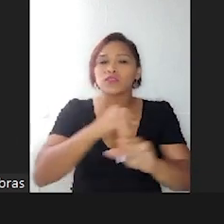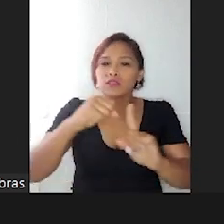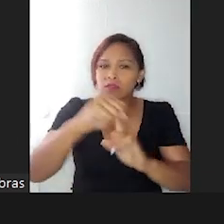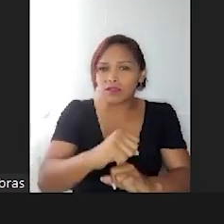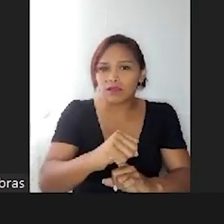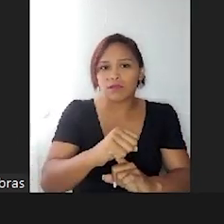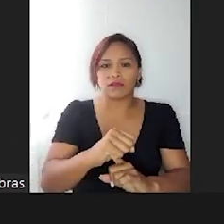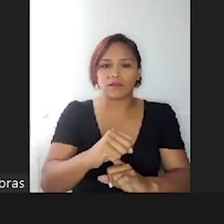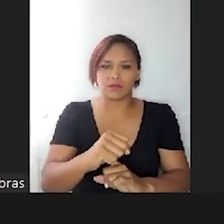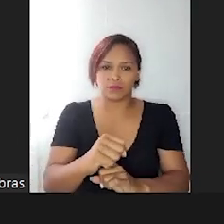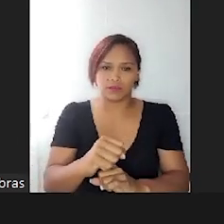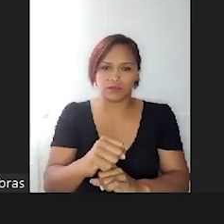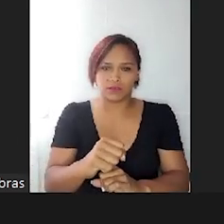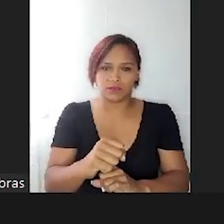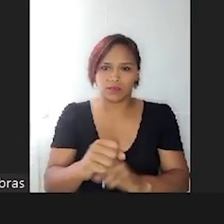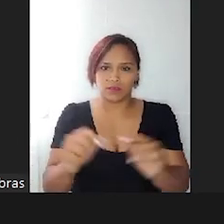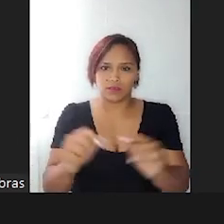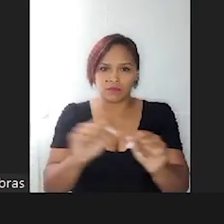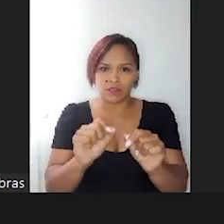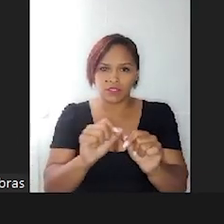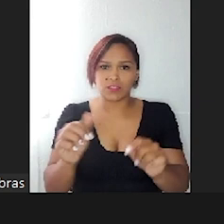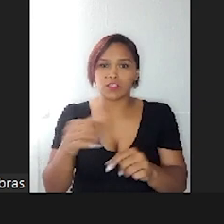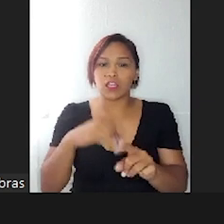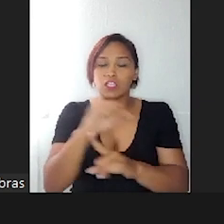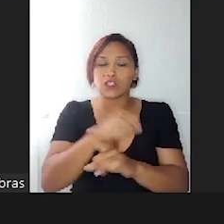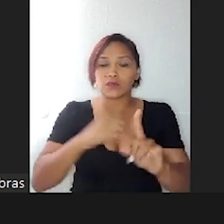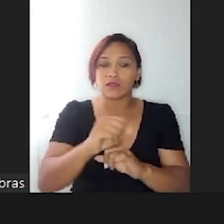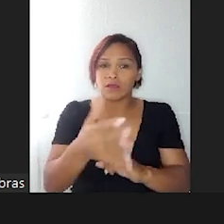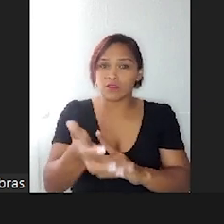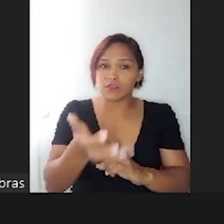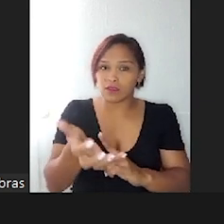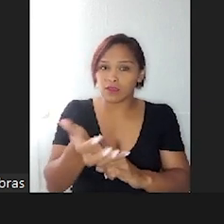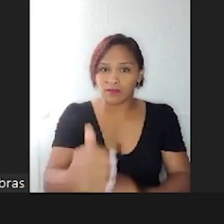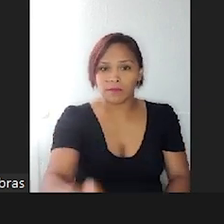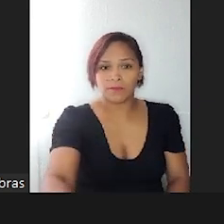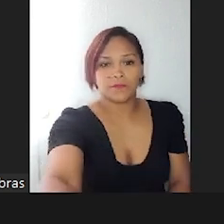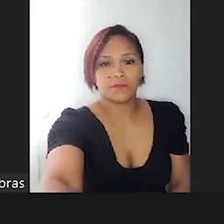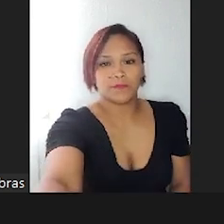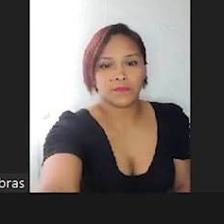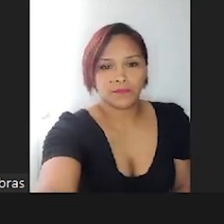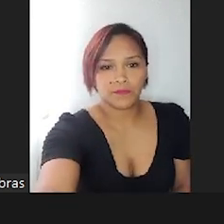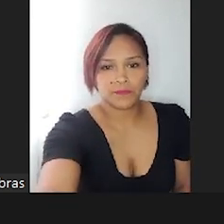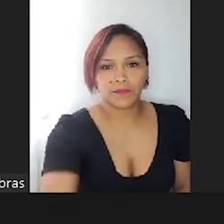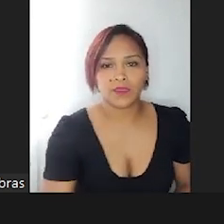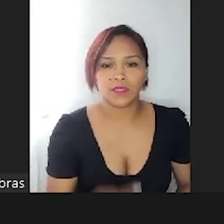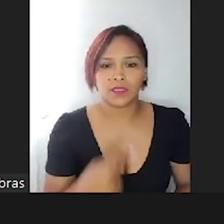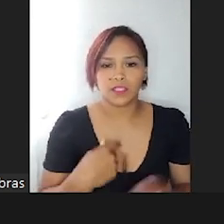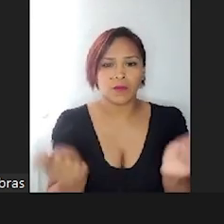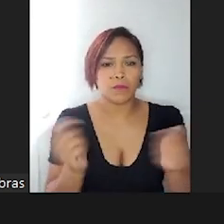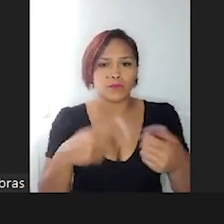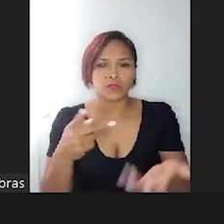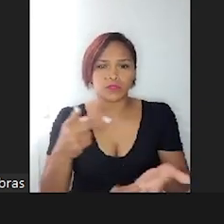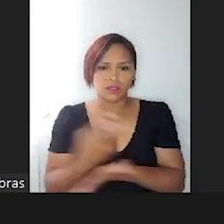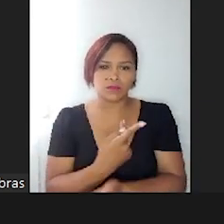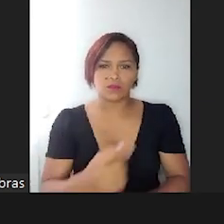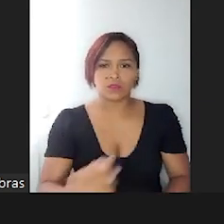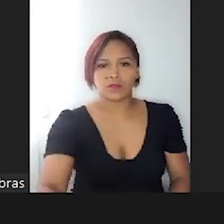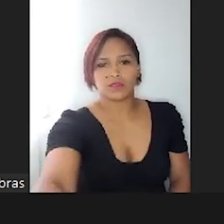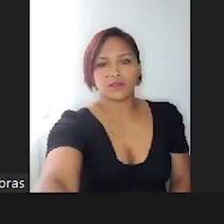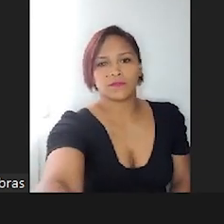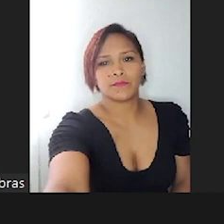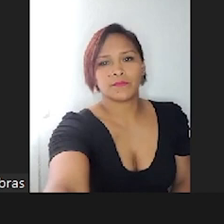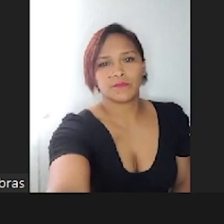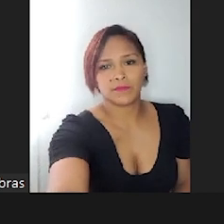fazer o que a sociedade espera que os nossos filhos sejam. E a gente precisa ir além,